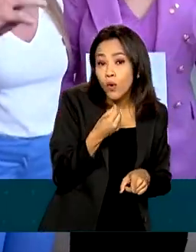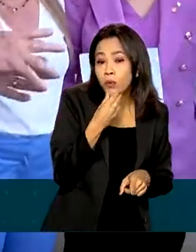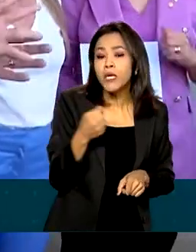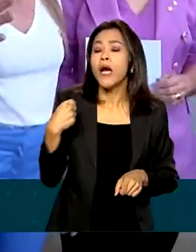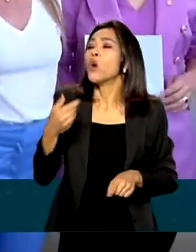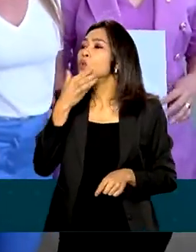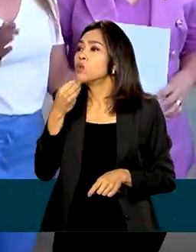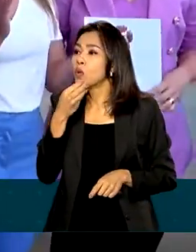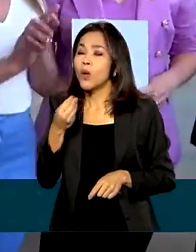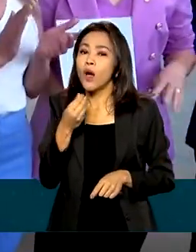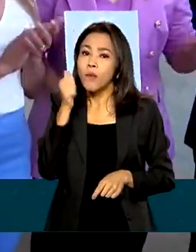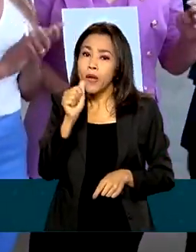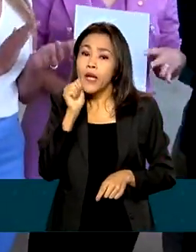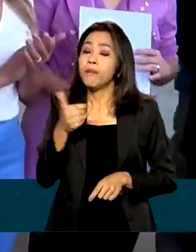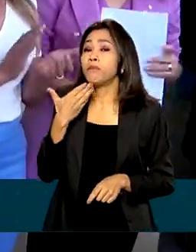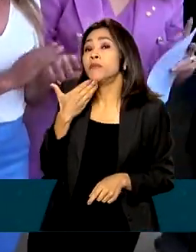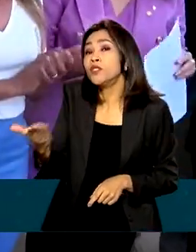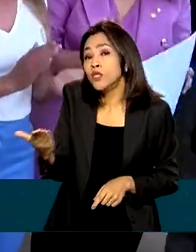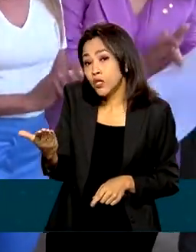o marido para fazer a laqueadura.